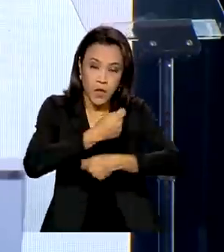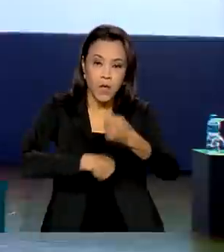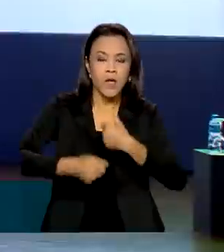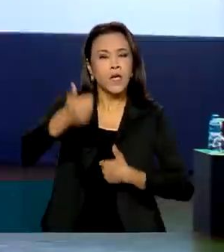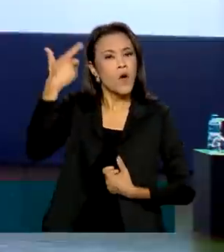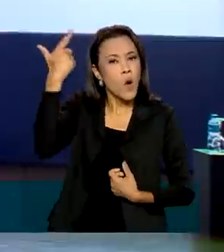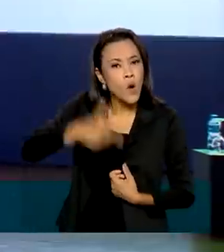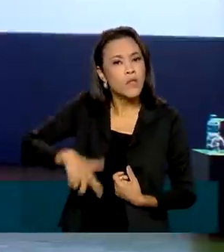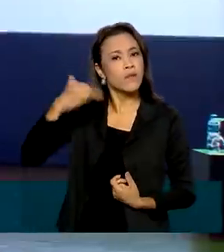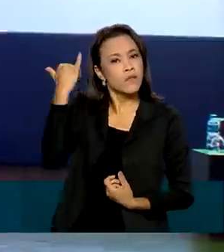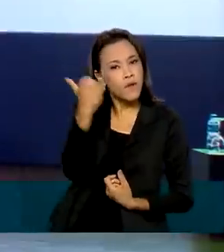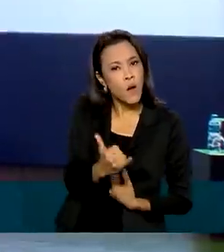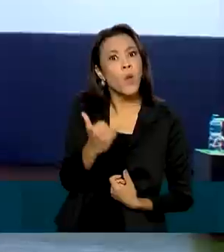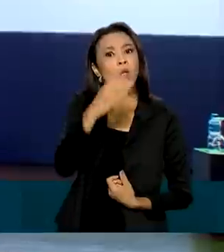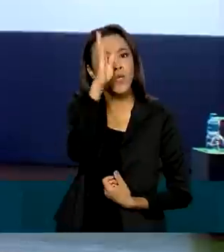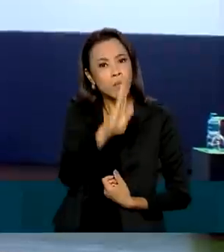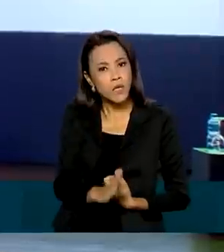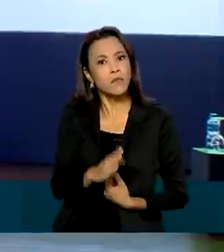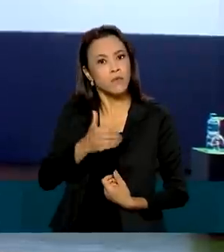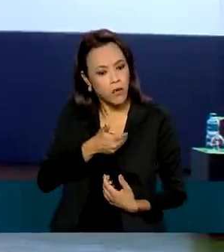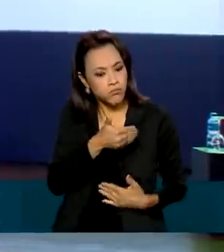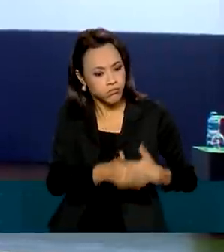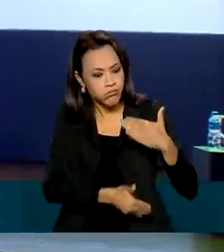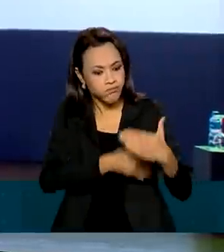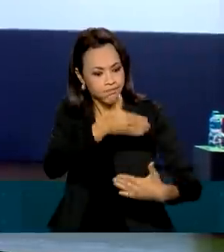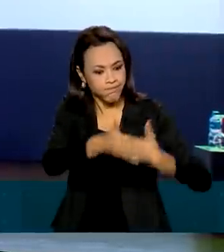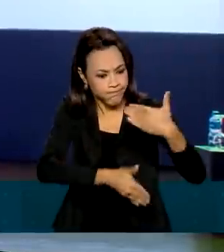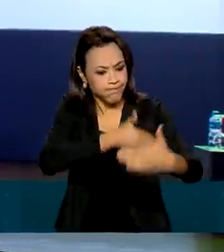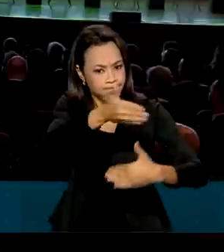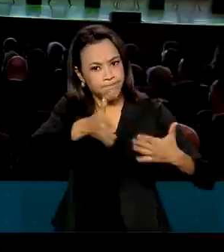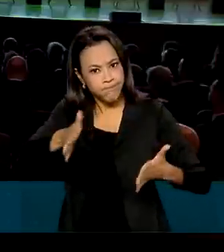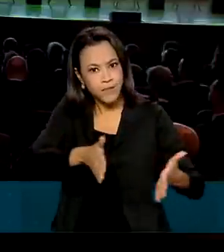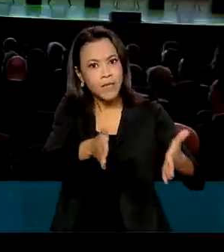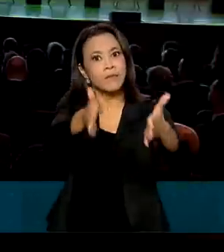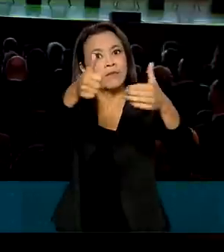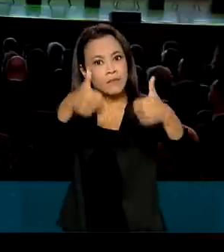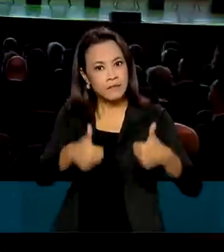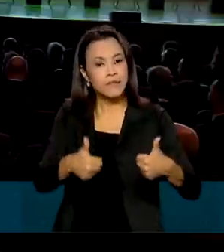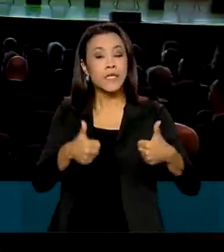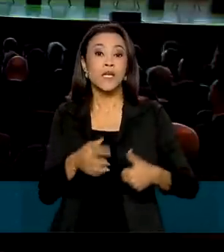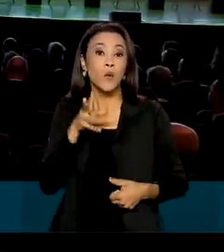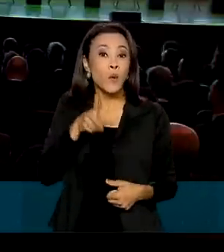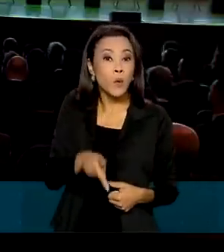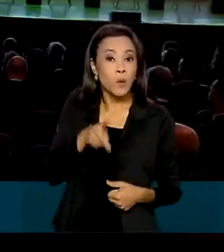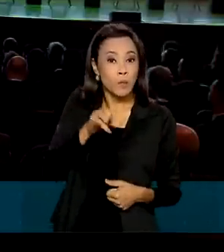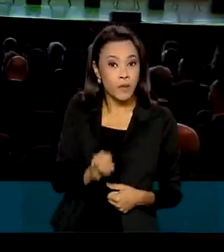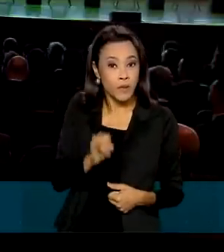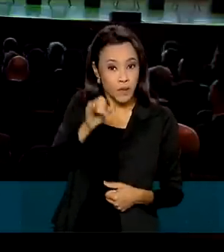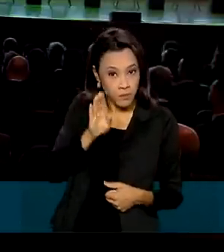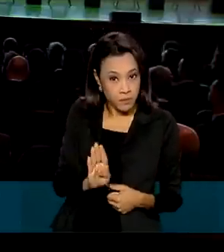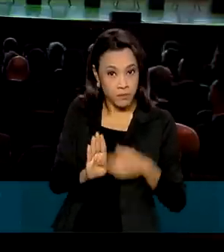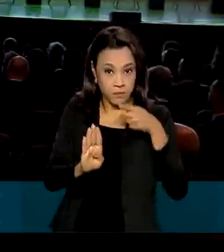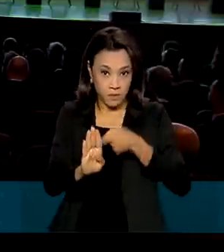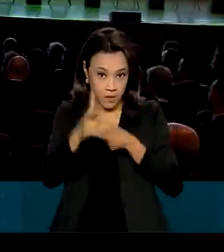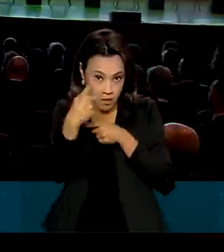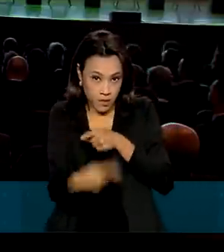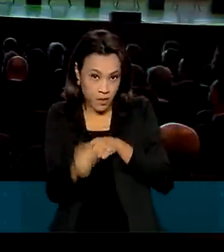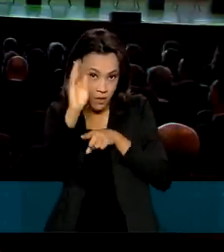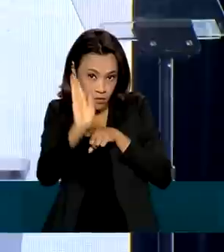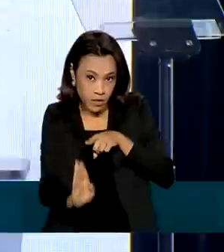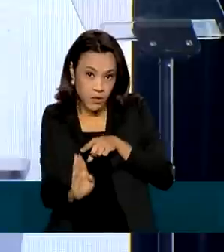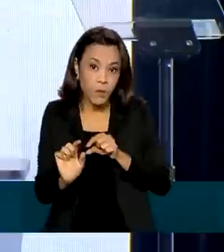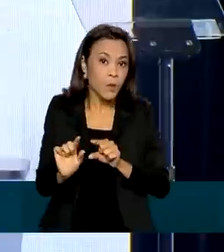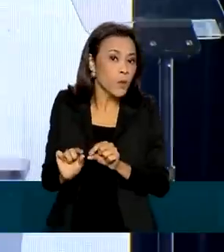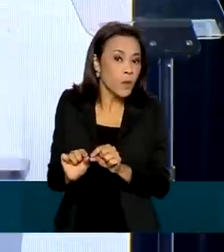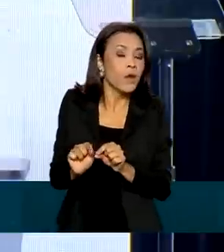a afirmar que o Brasil está na rota do crescimento e que neste ano o produto interno bruto, que é a soma das riquezas produzidas no